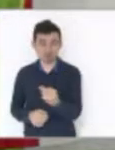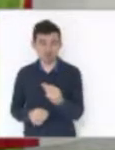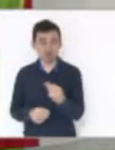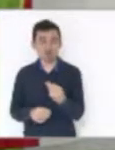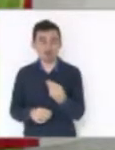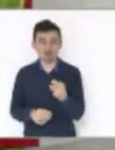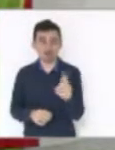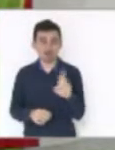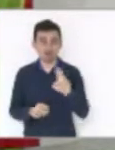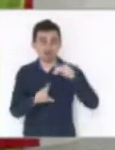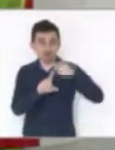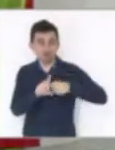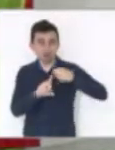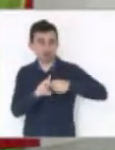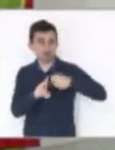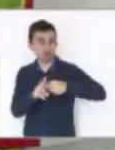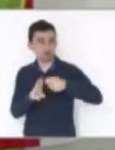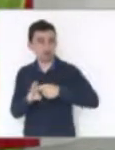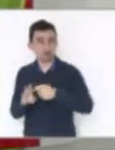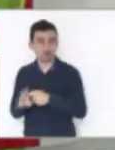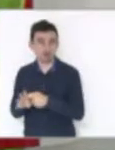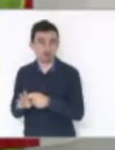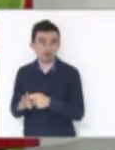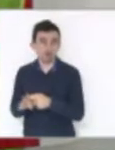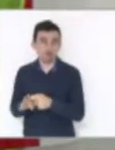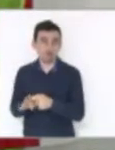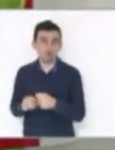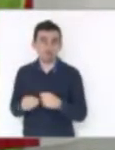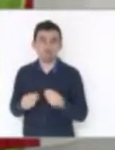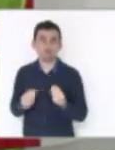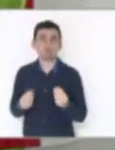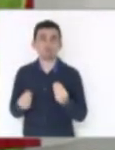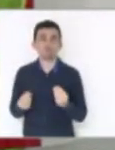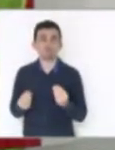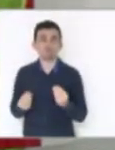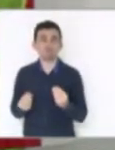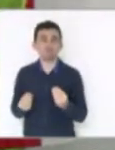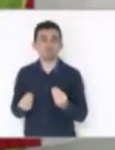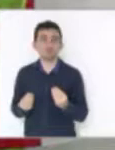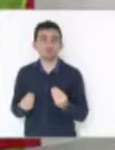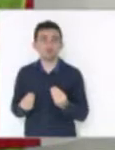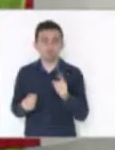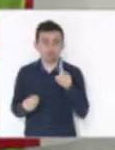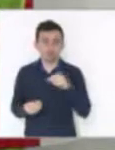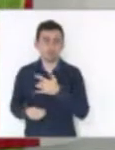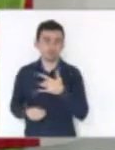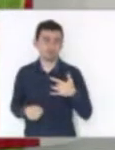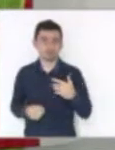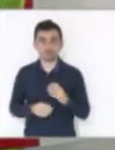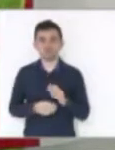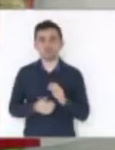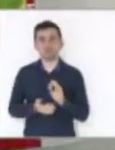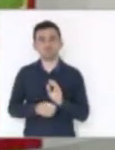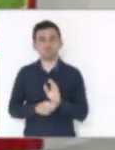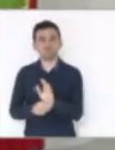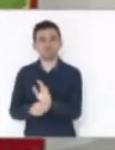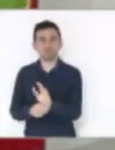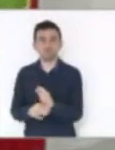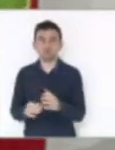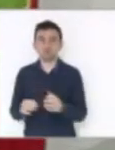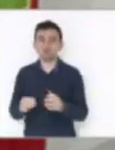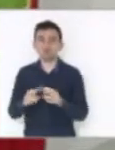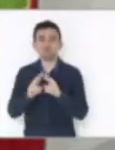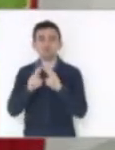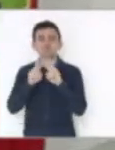para a questão da saúde. a pergunta